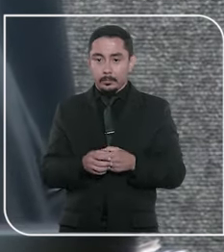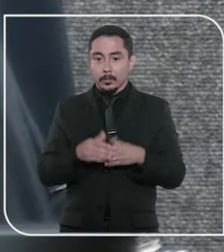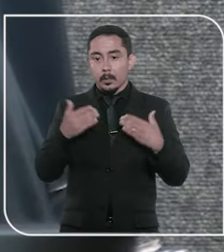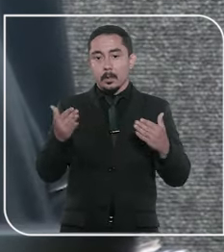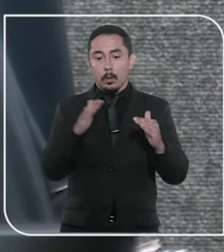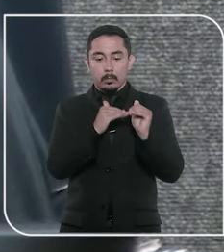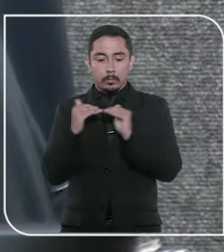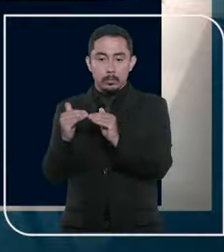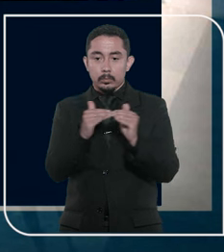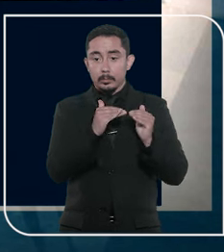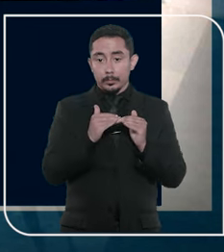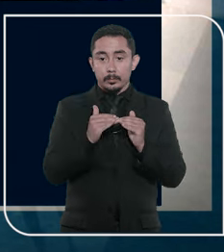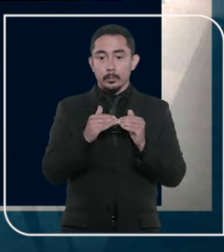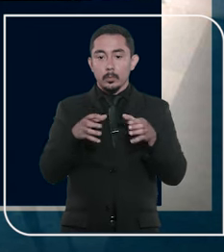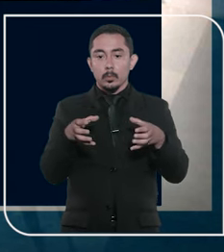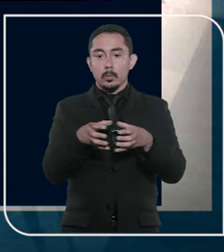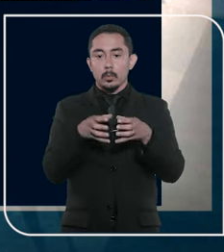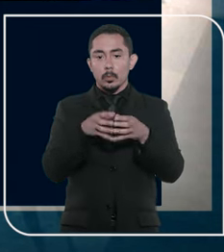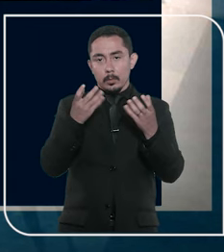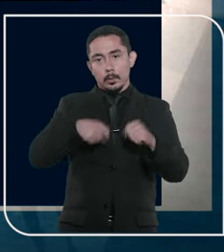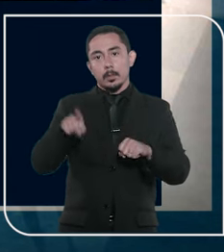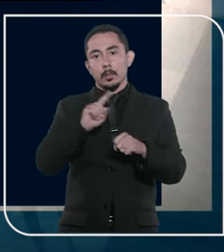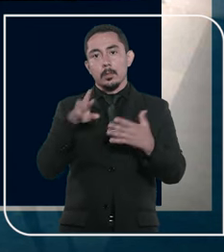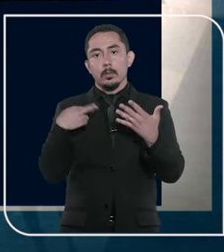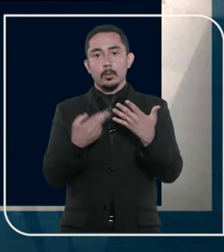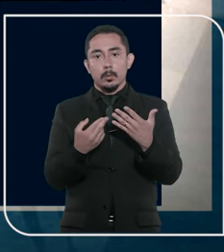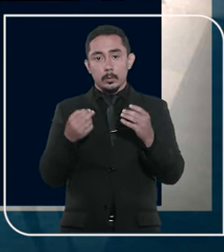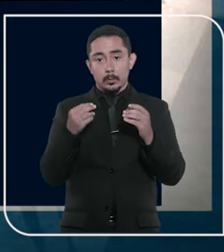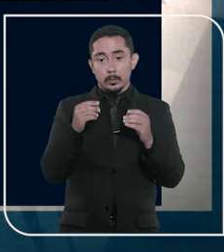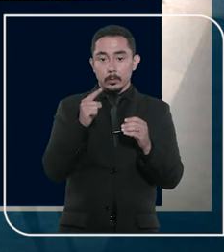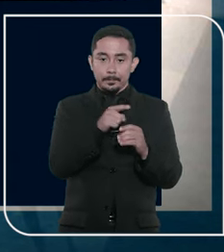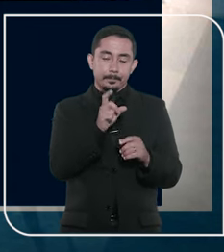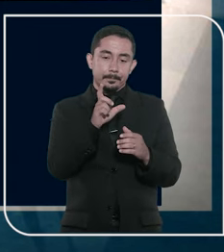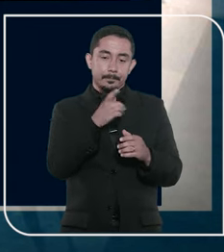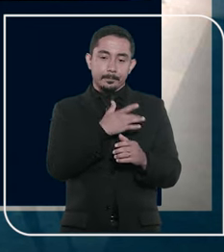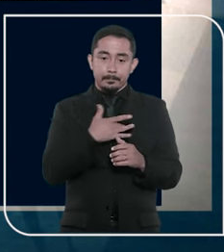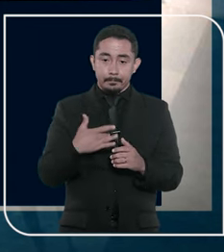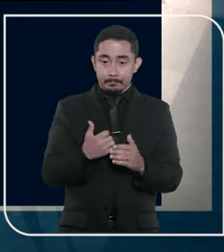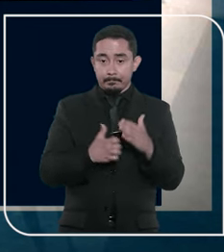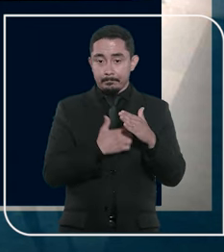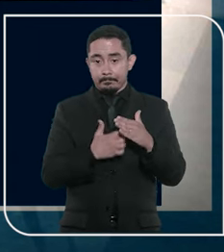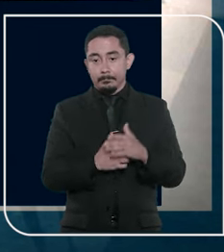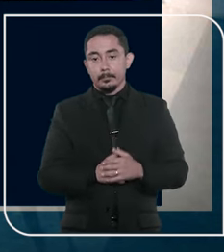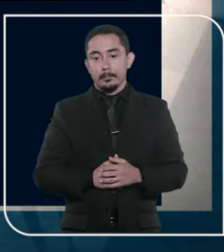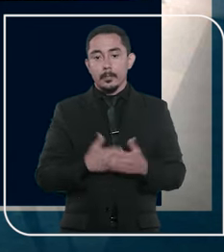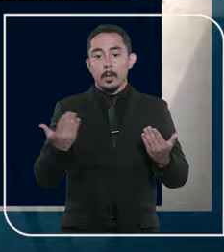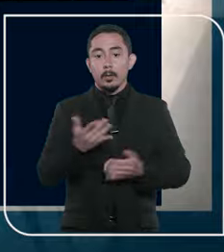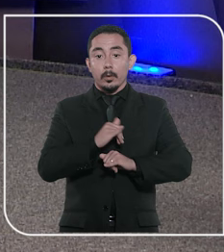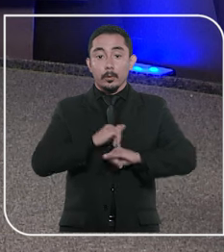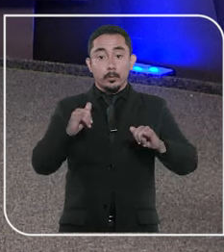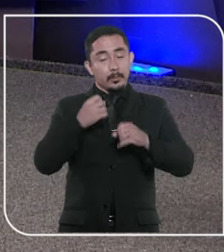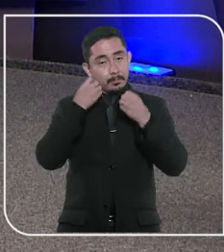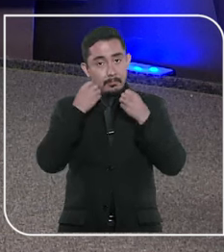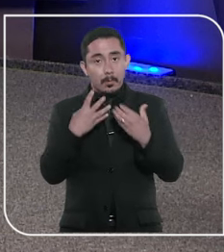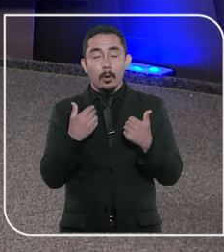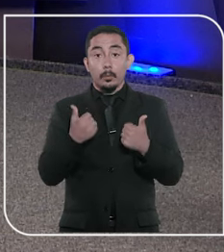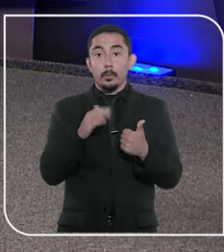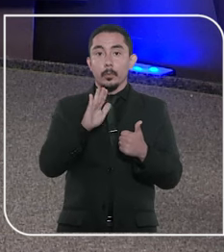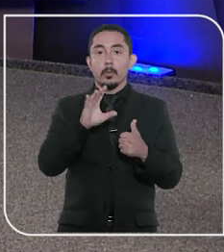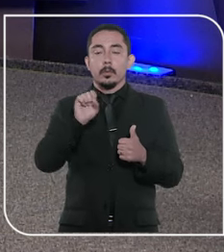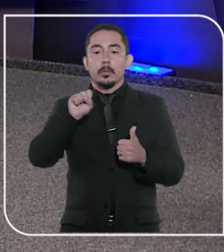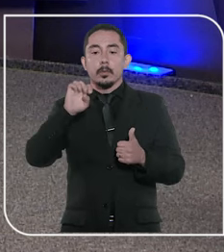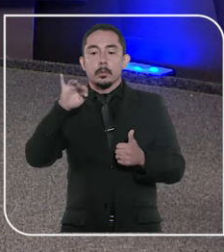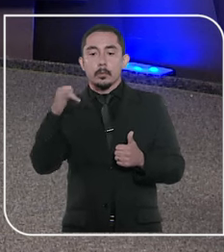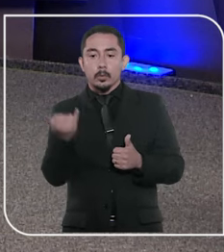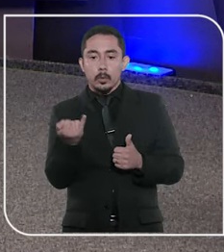comercializa os planos. Dessa forma, por unanimidade, o colegiado negou provimento ao recurso da operadora. Agora eu tenho uma